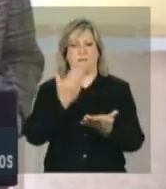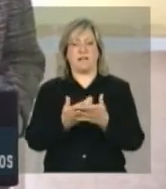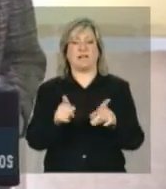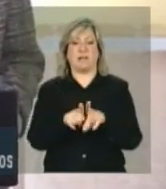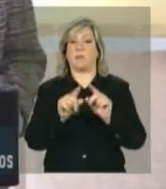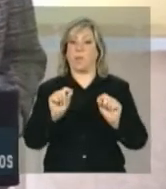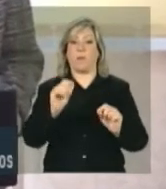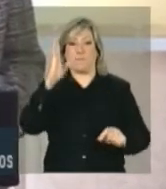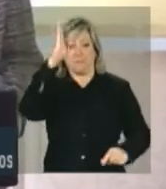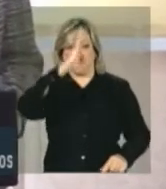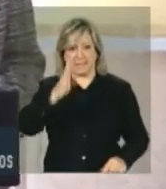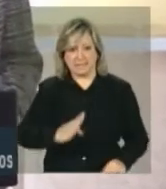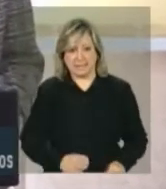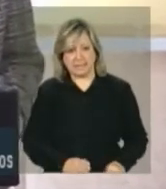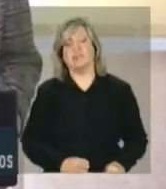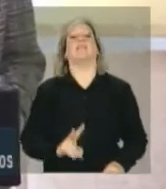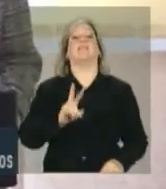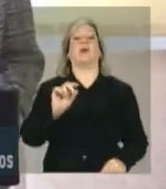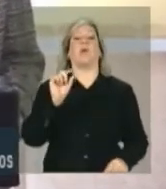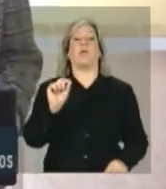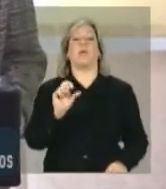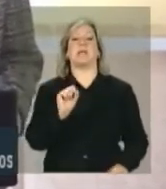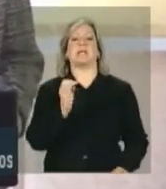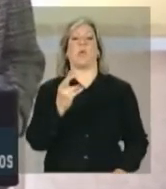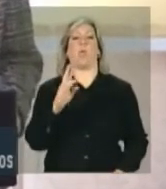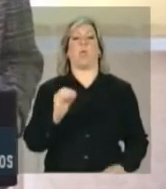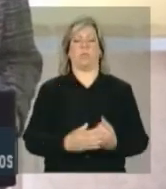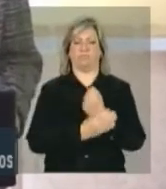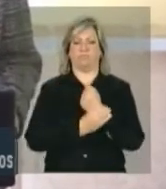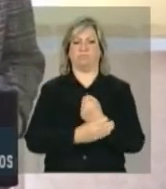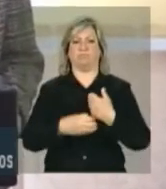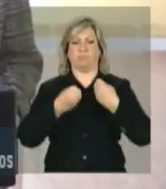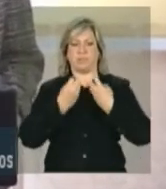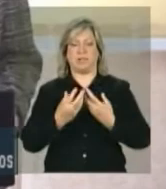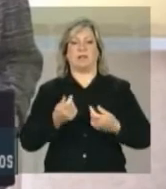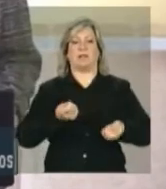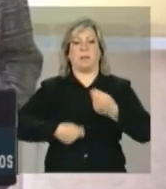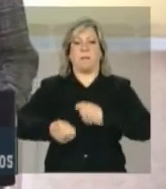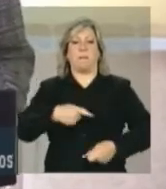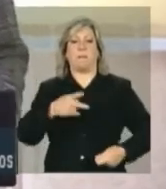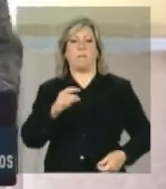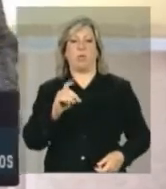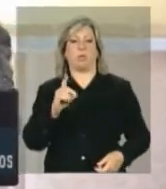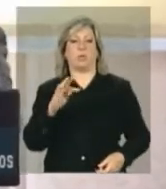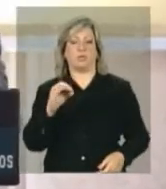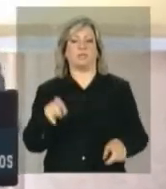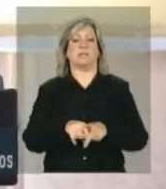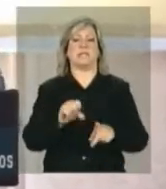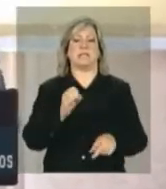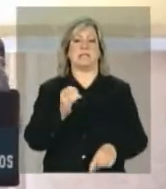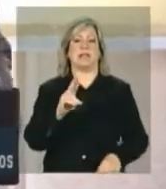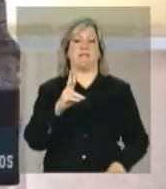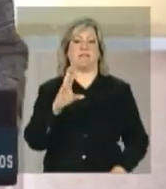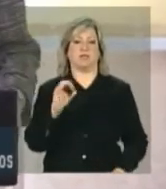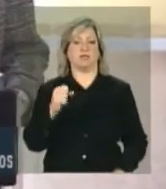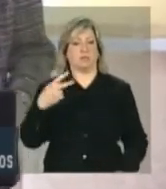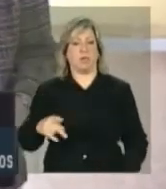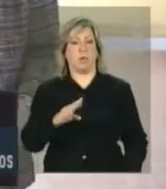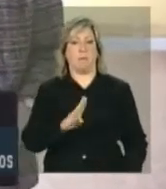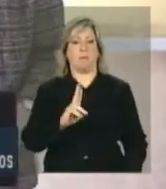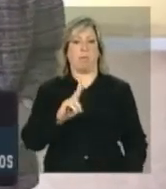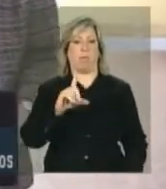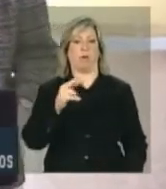que o Brasil será uma opção segura para produtos e serviços búlgaros caso sejam